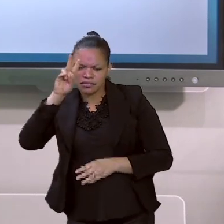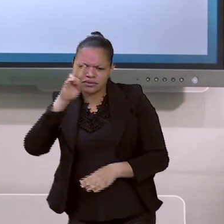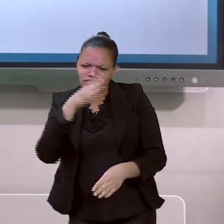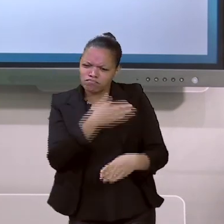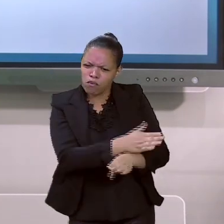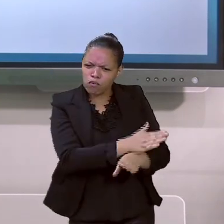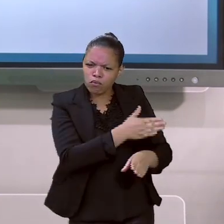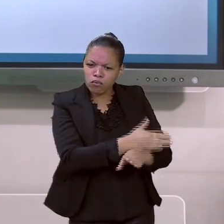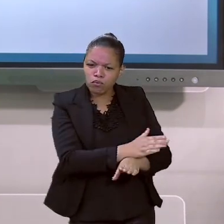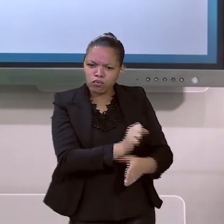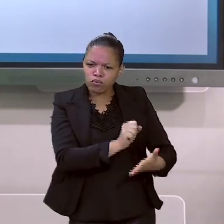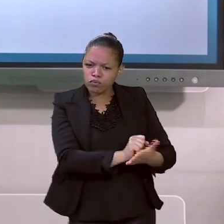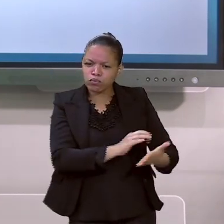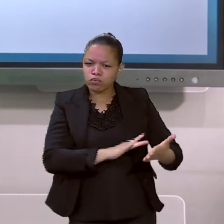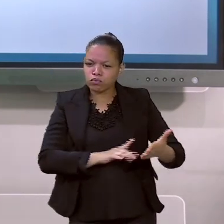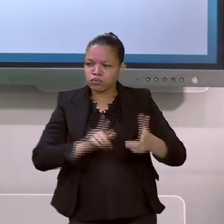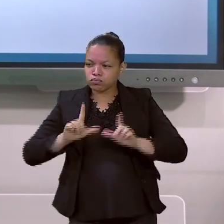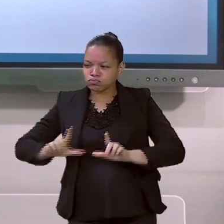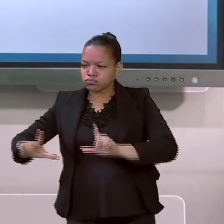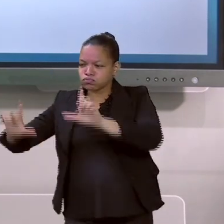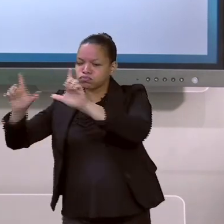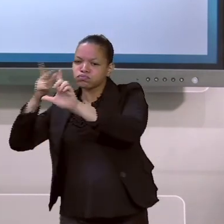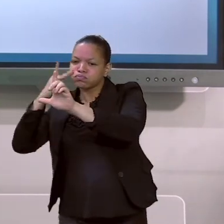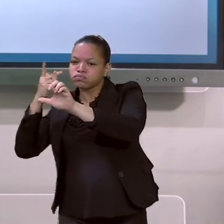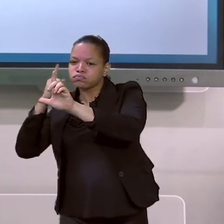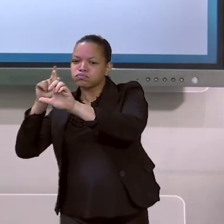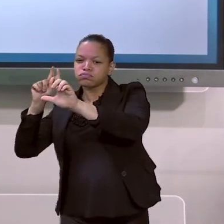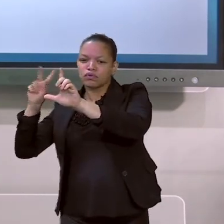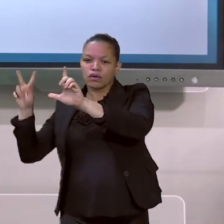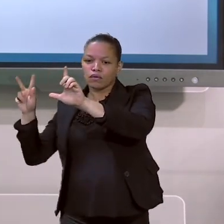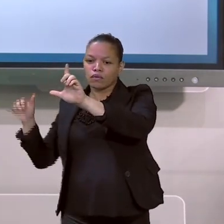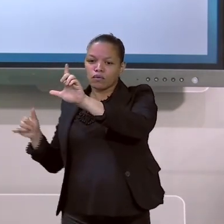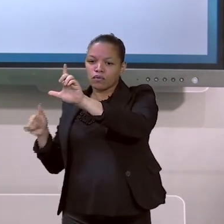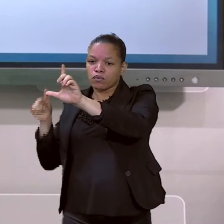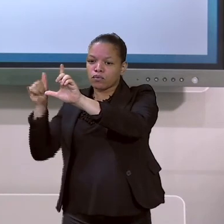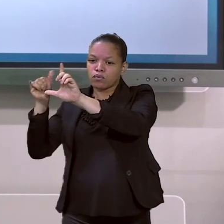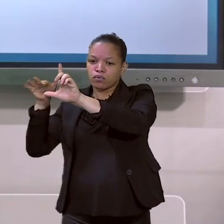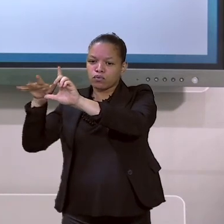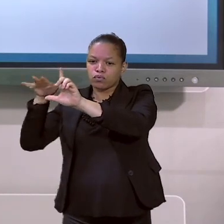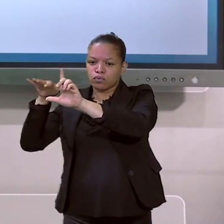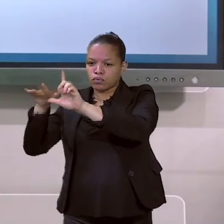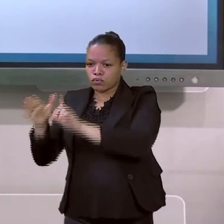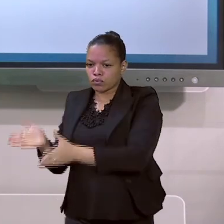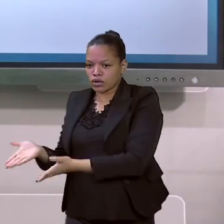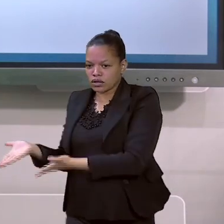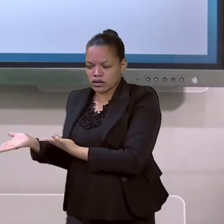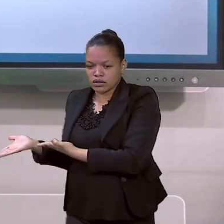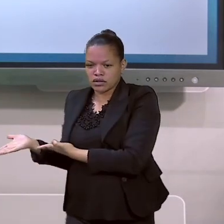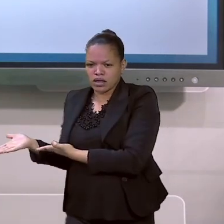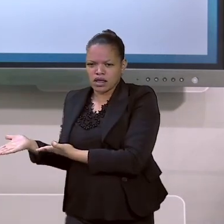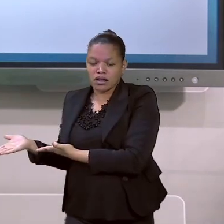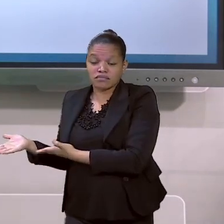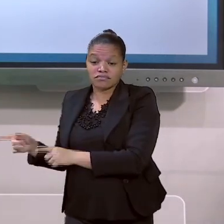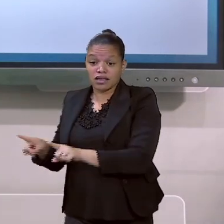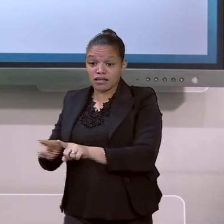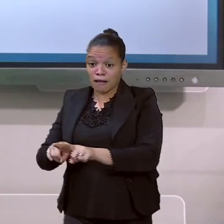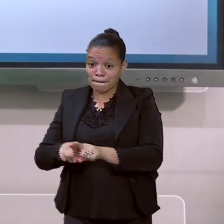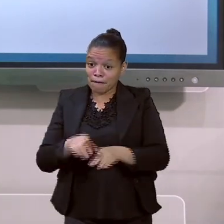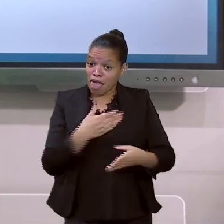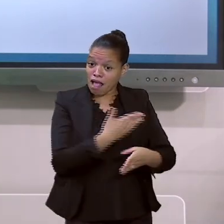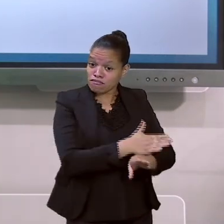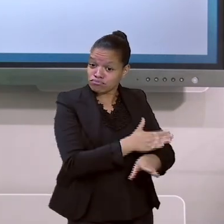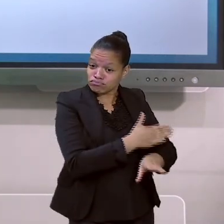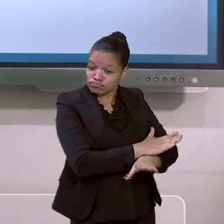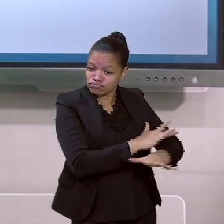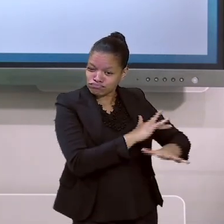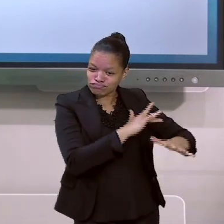plataforma Esmerde de Vê, aponte a câmera do seu celular na imagem que aparece no canto da tela. Acesse nossas